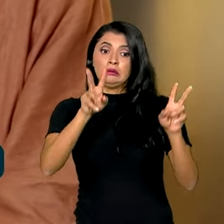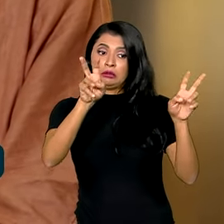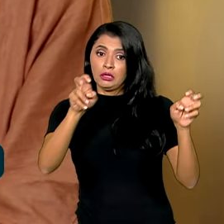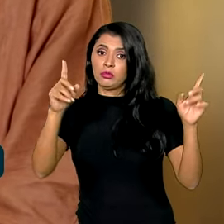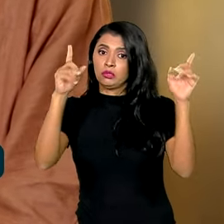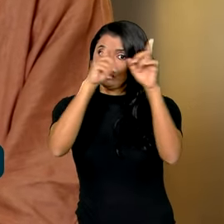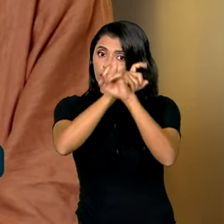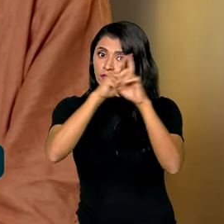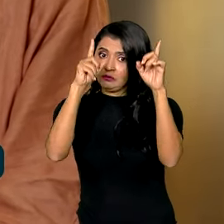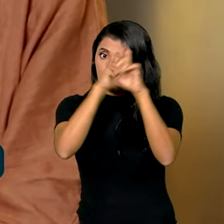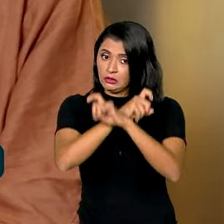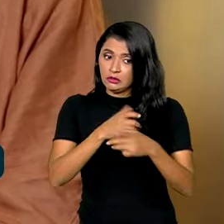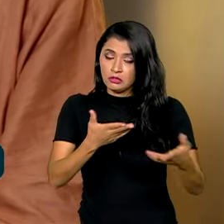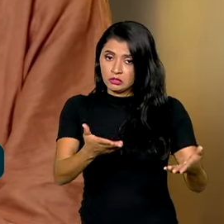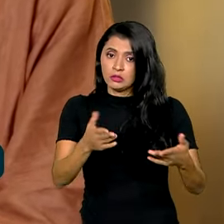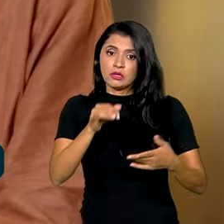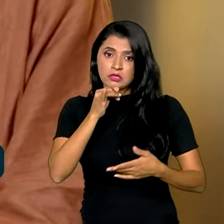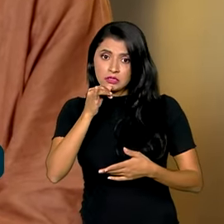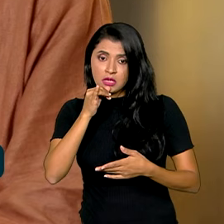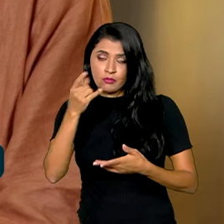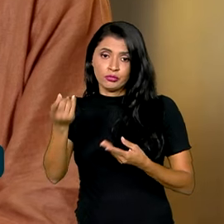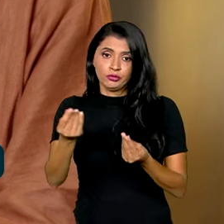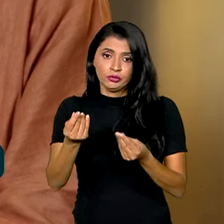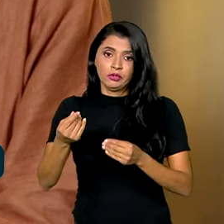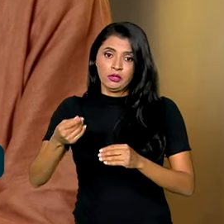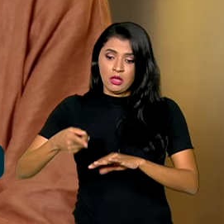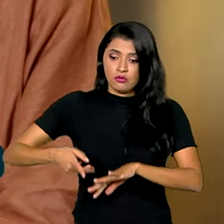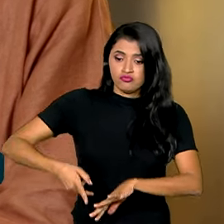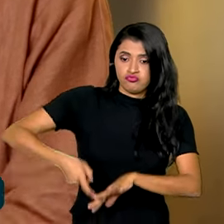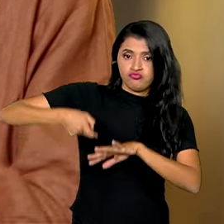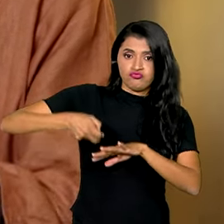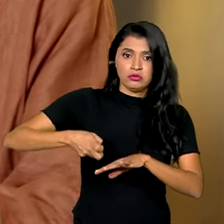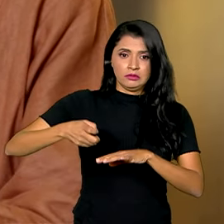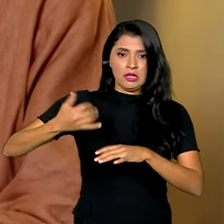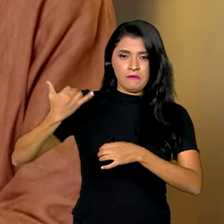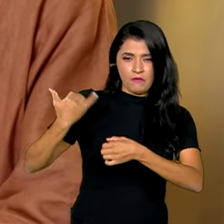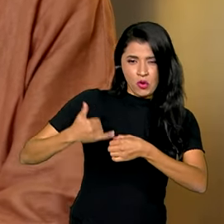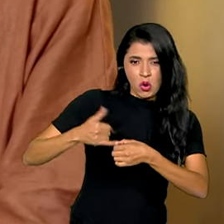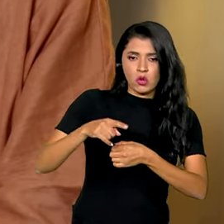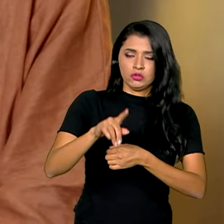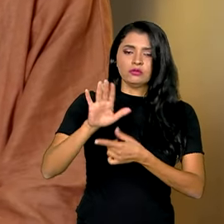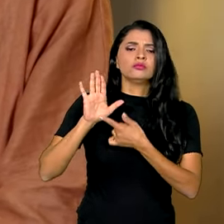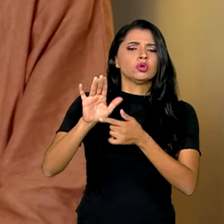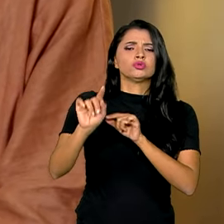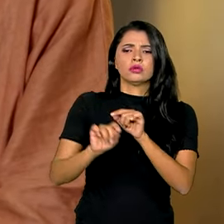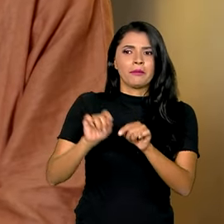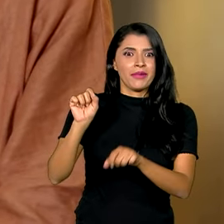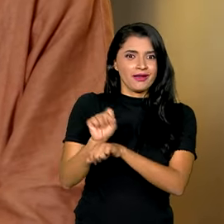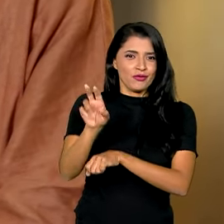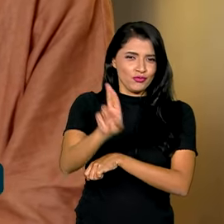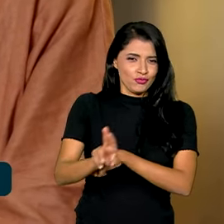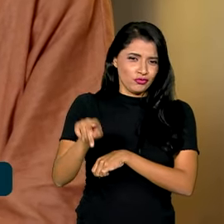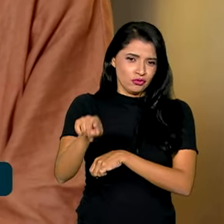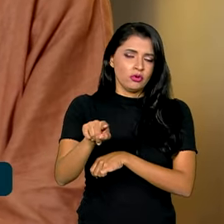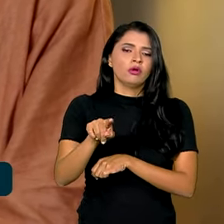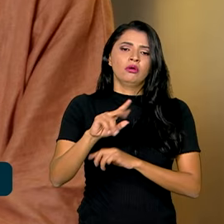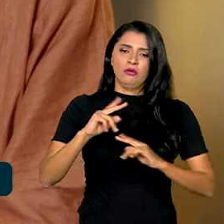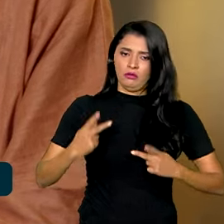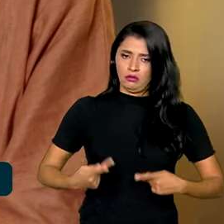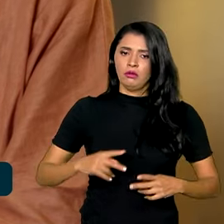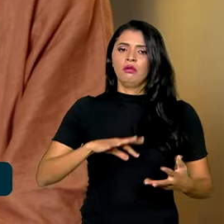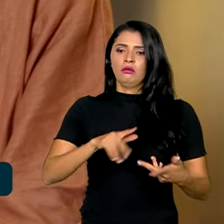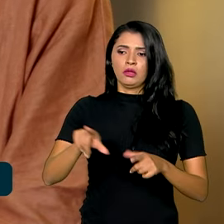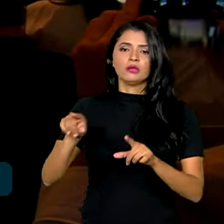difíceis, como é o caso da eliminação de combustíveis fósseis, é uma demonstração de que a humanidade está